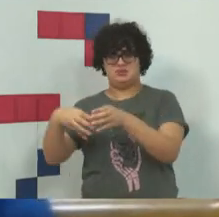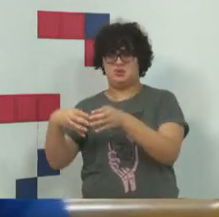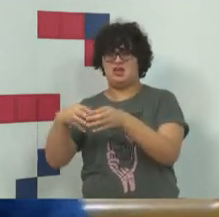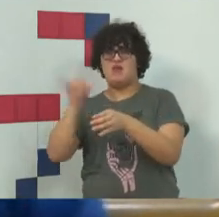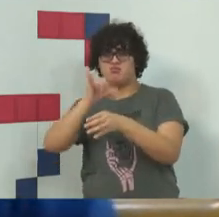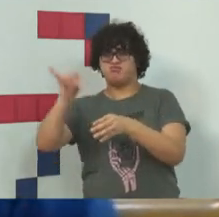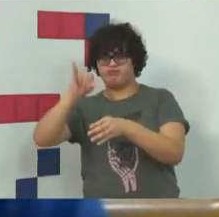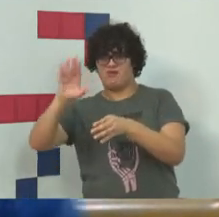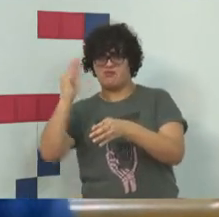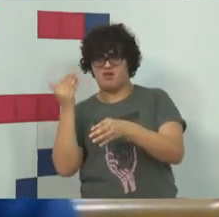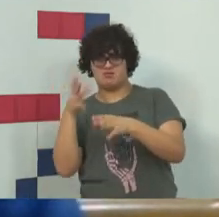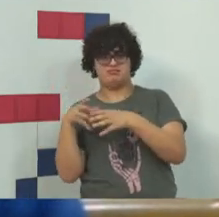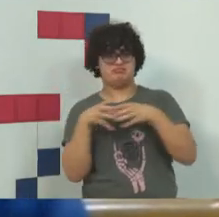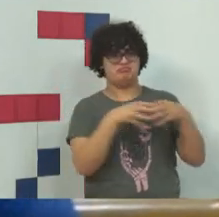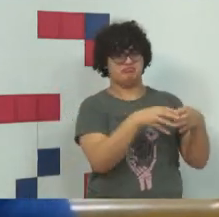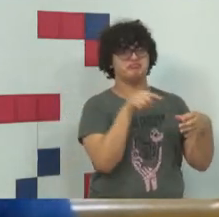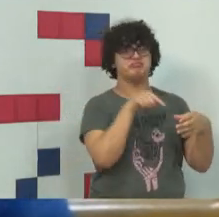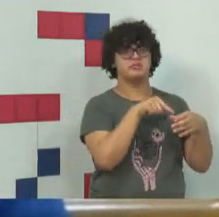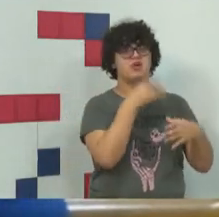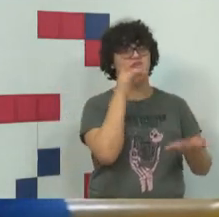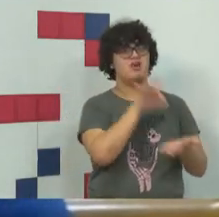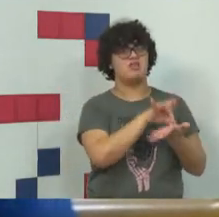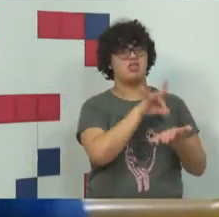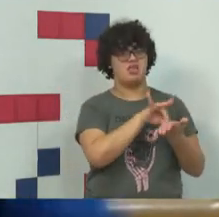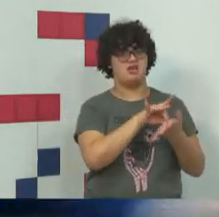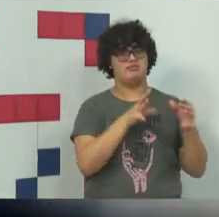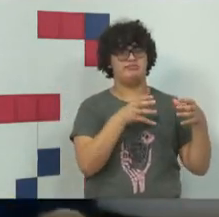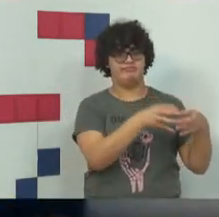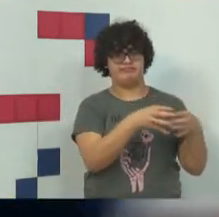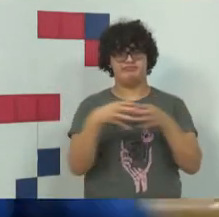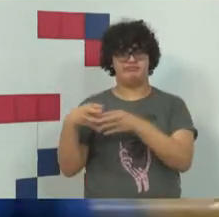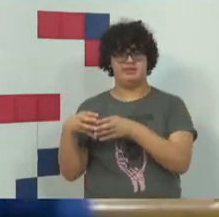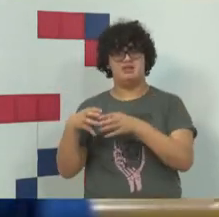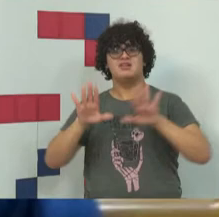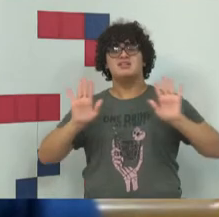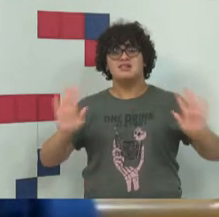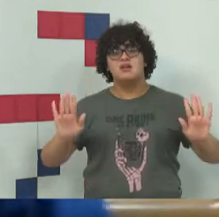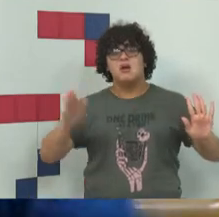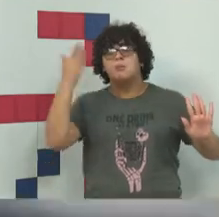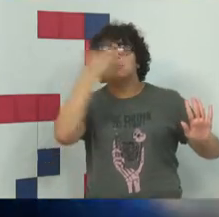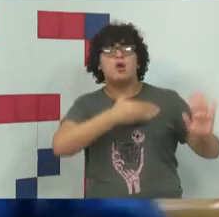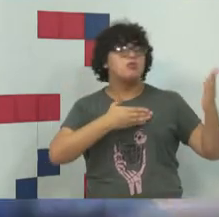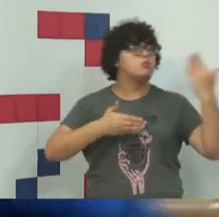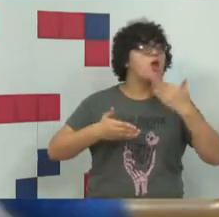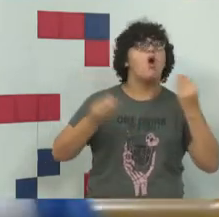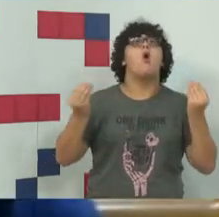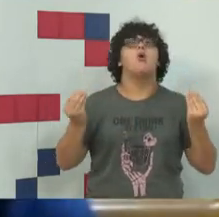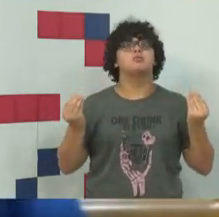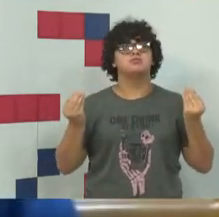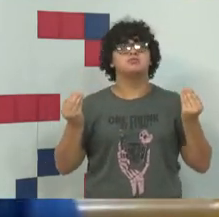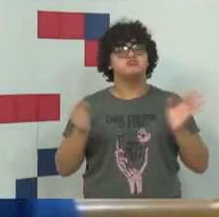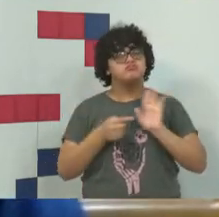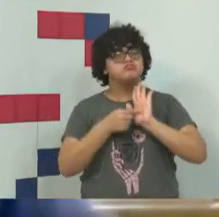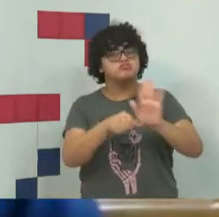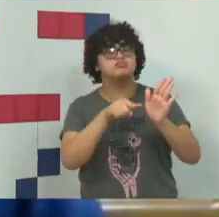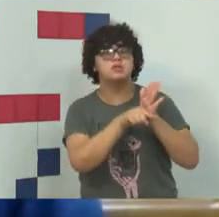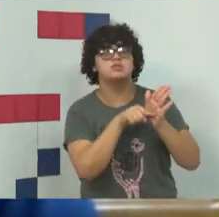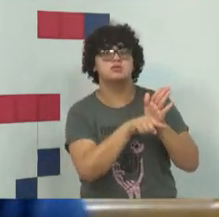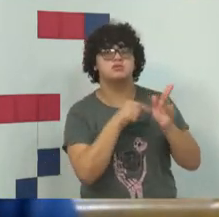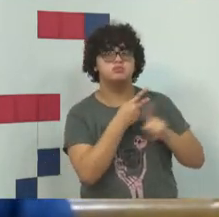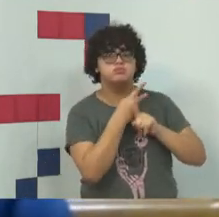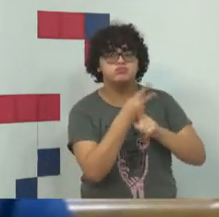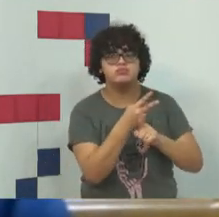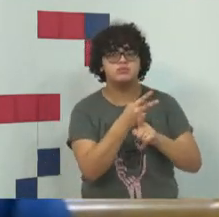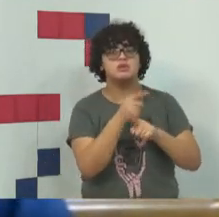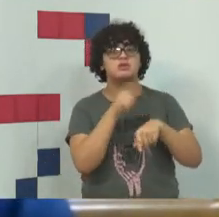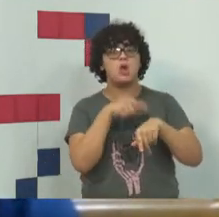eu sei que, de fato, as notícias falsas, elas vêm junto com um universo de milhares de milhões de notícias, falsas e